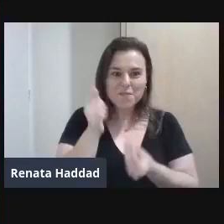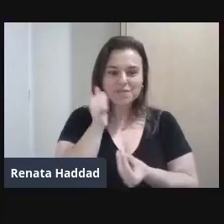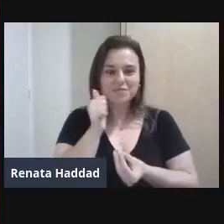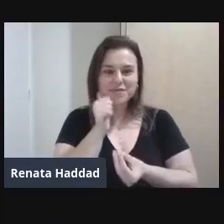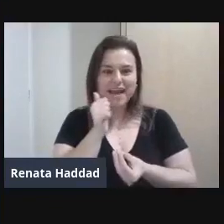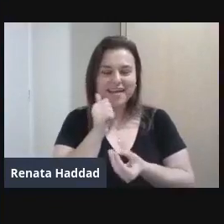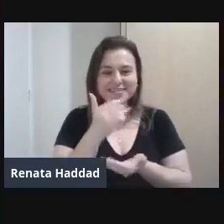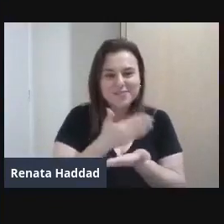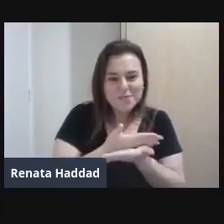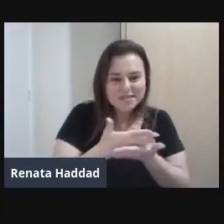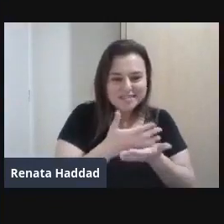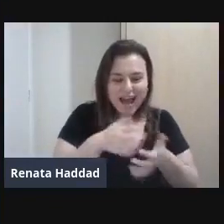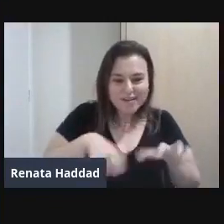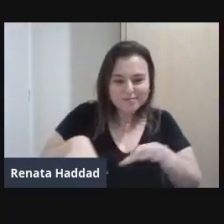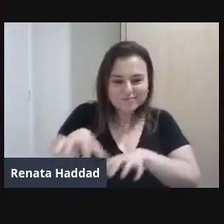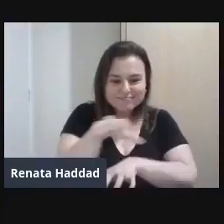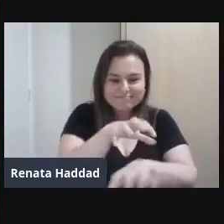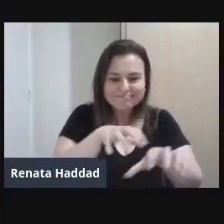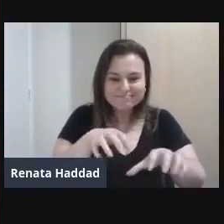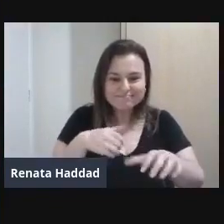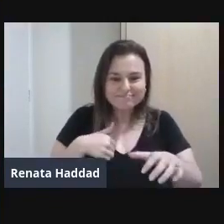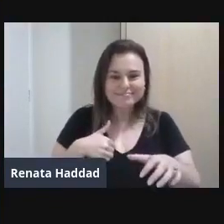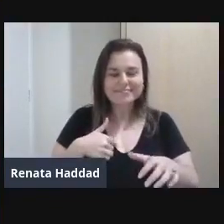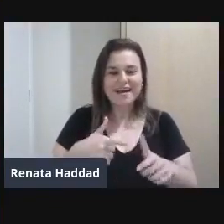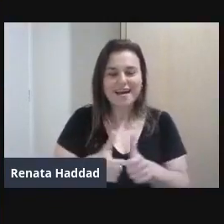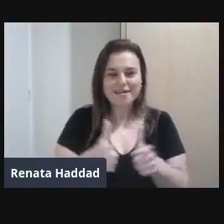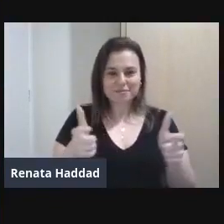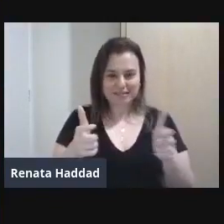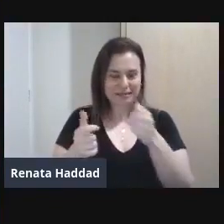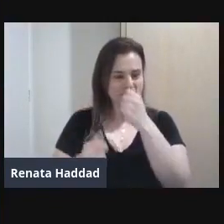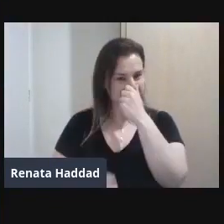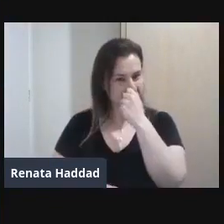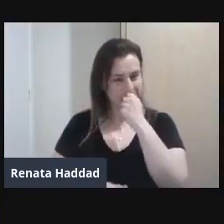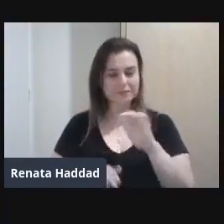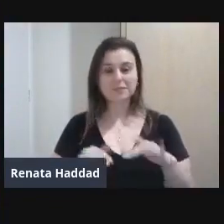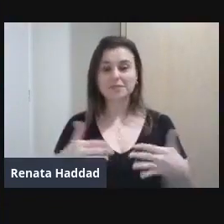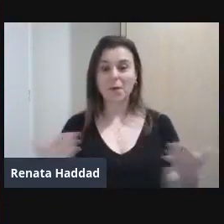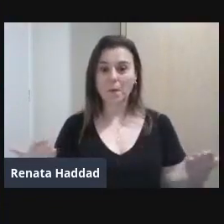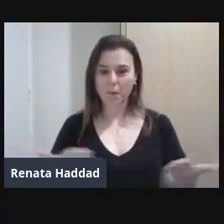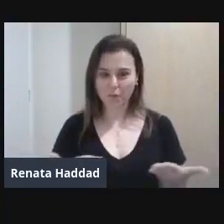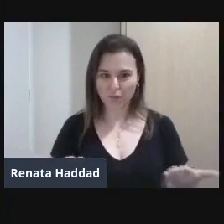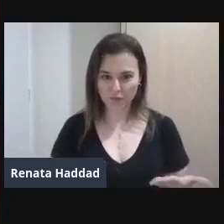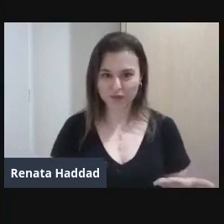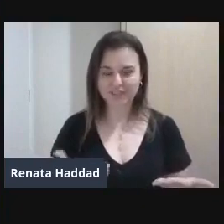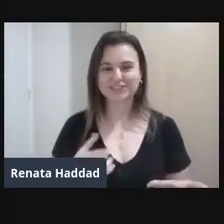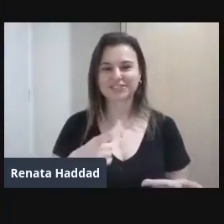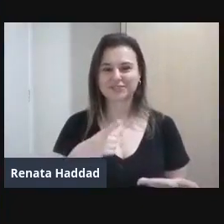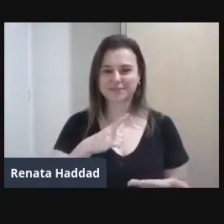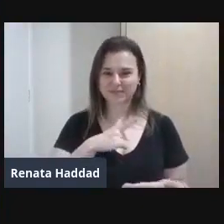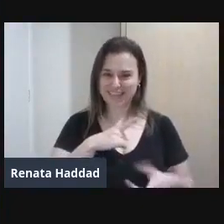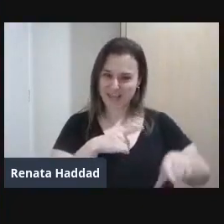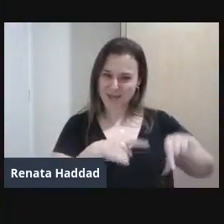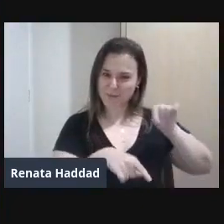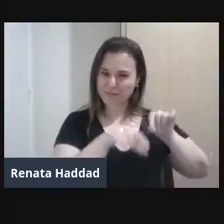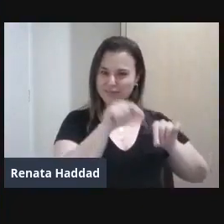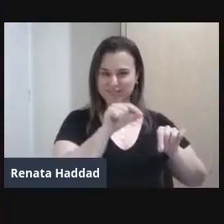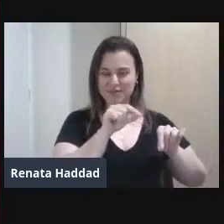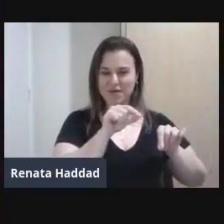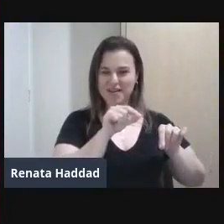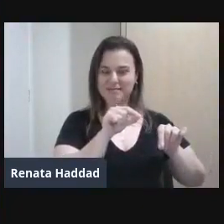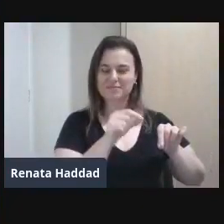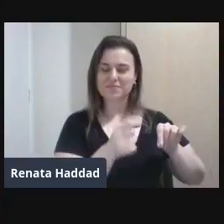maneira a gente vai ocupando esses lugares Então hoje a gente fez aqui uma curadoria Uma seleção de algumas